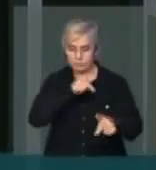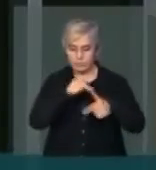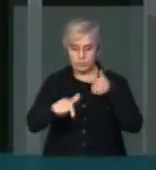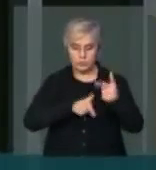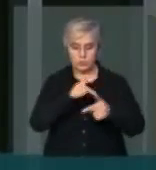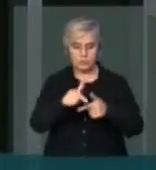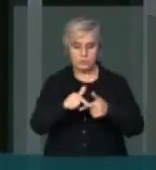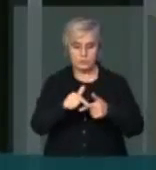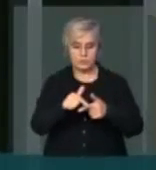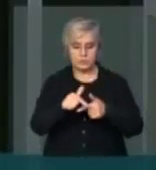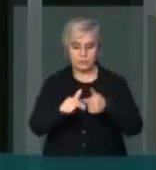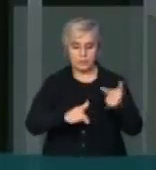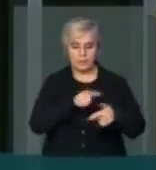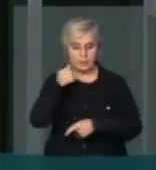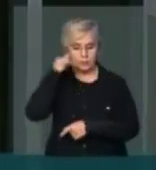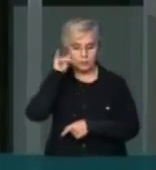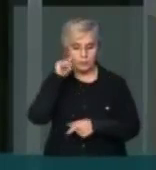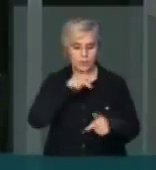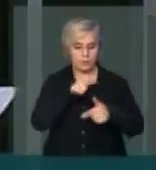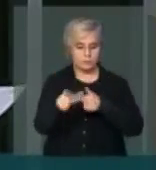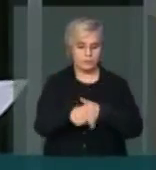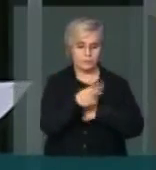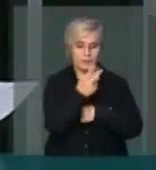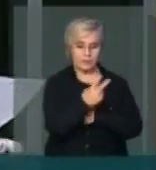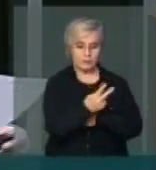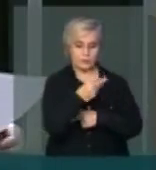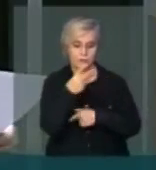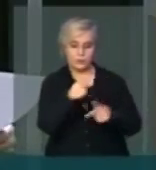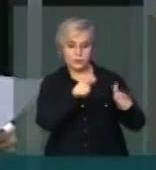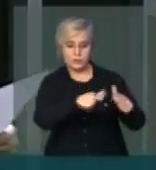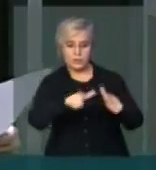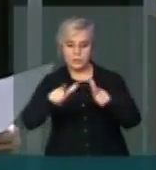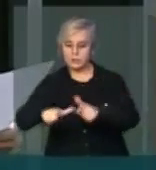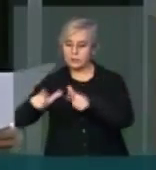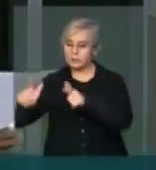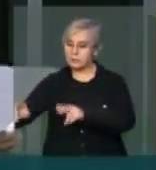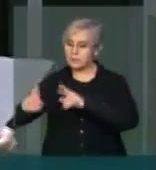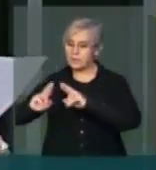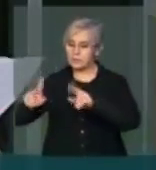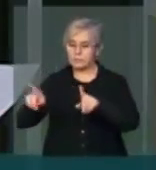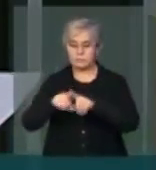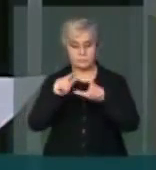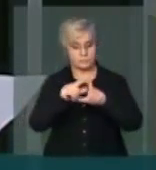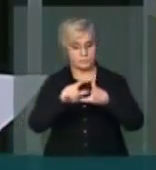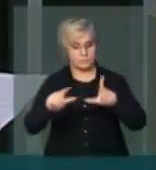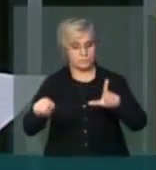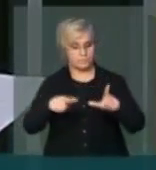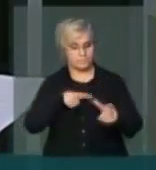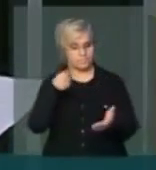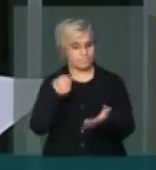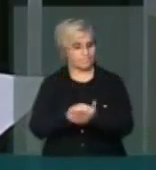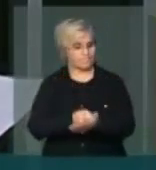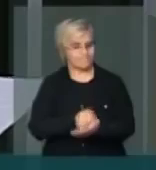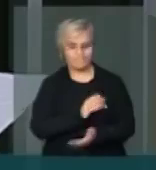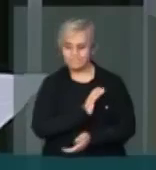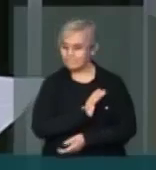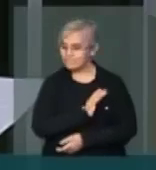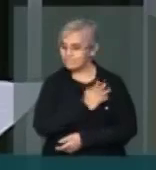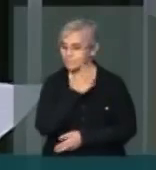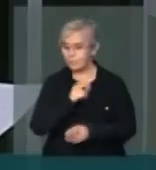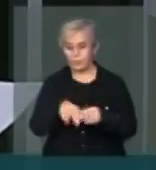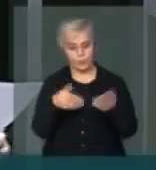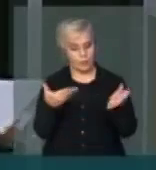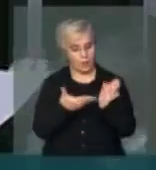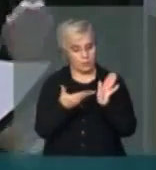quatro culturas diferentes. E, portanto, o Palácio do Panalto foi extremamente infeliz nesse veto,